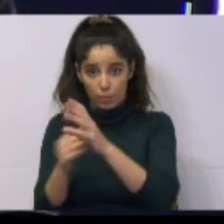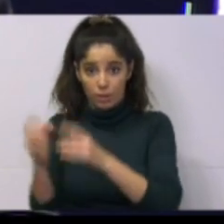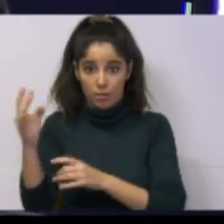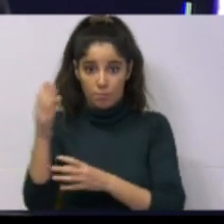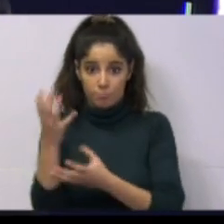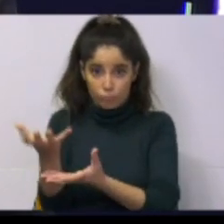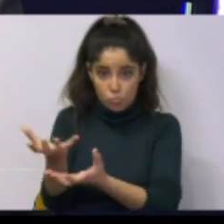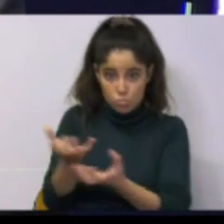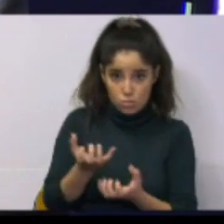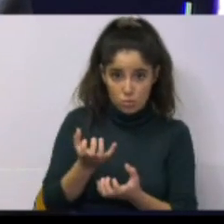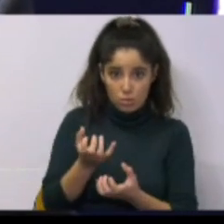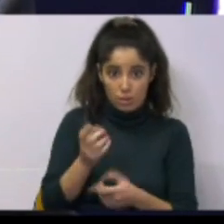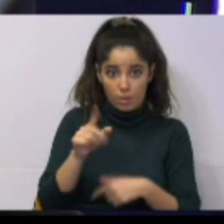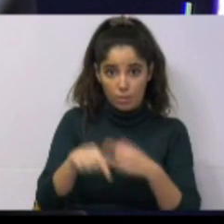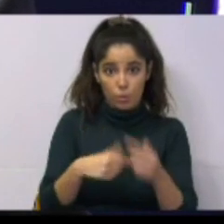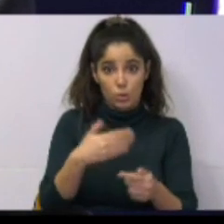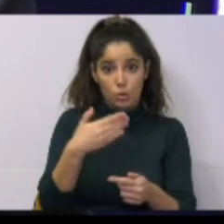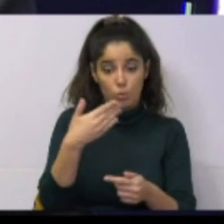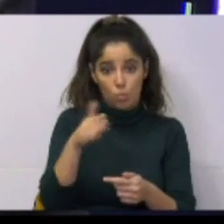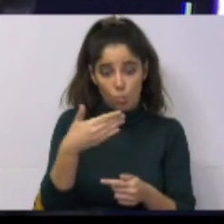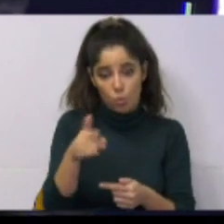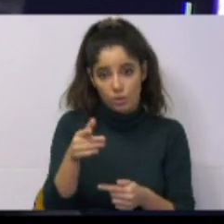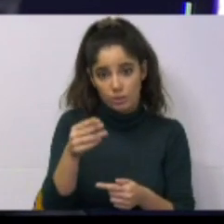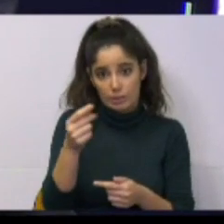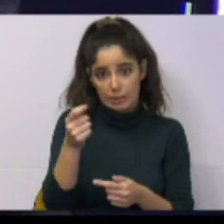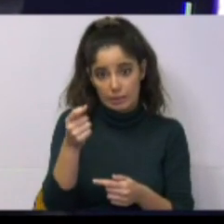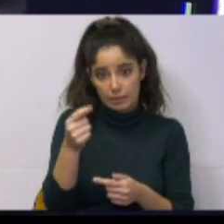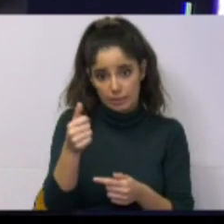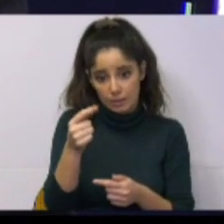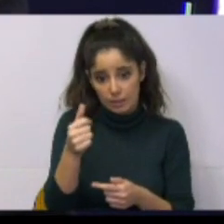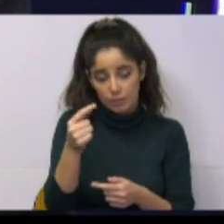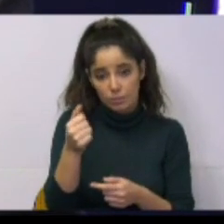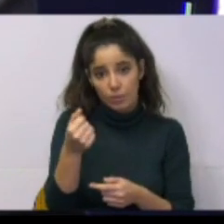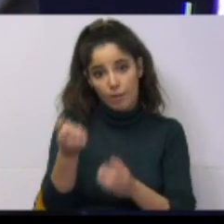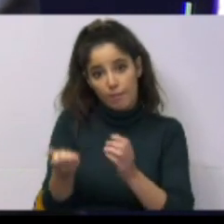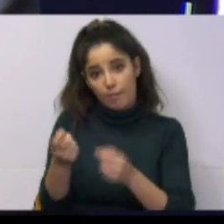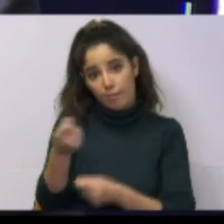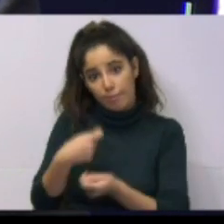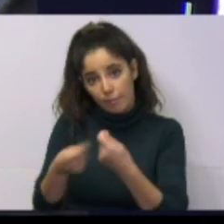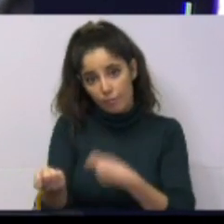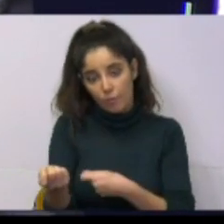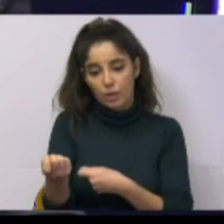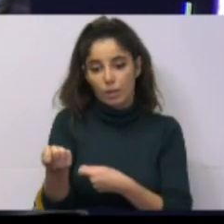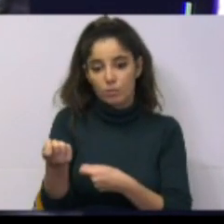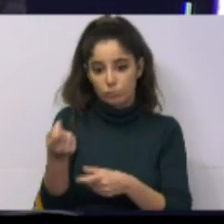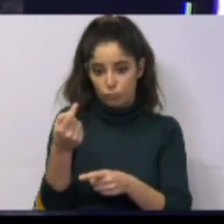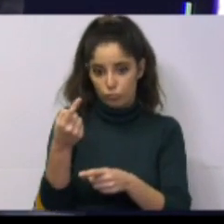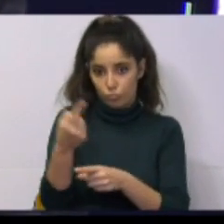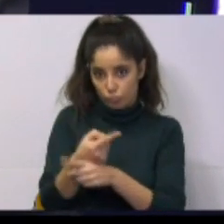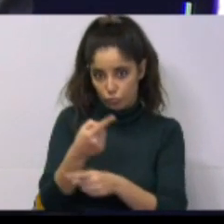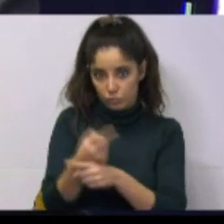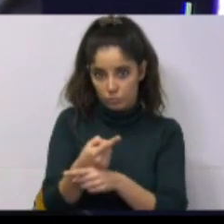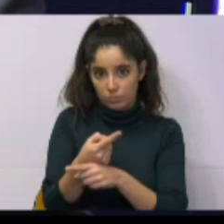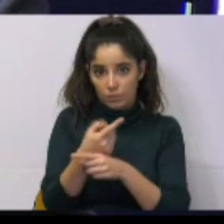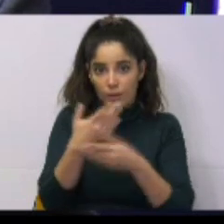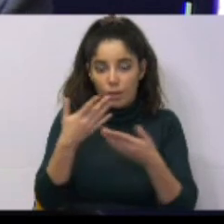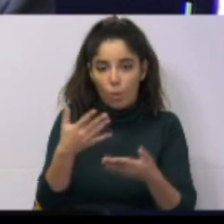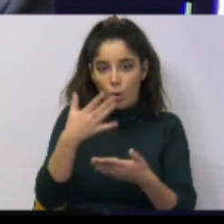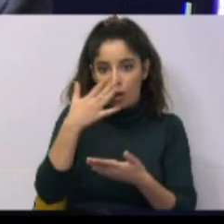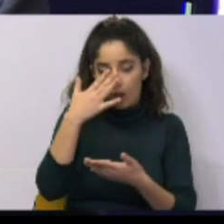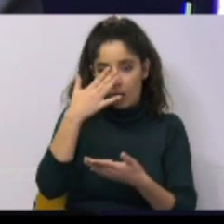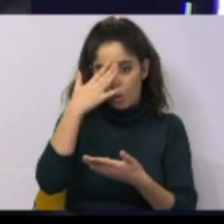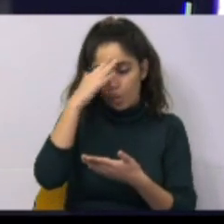11 centos fruto do seu trabalho e da venda do produto. Onde é que o Governo Regional entra aqui no